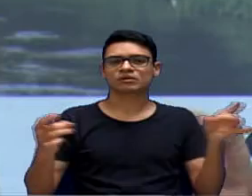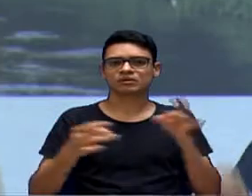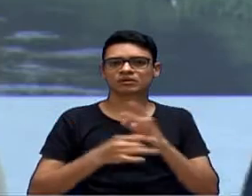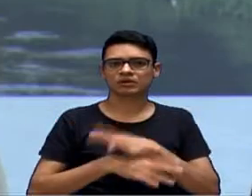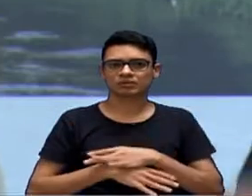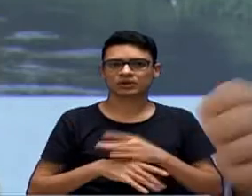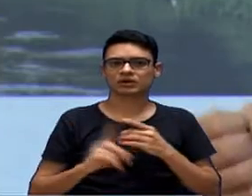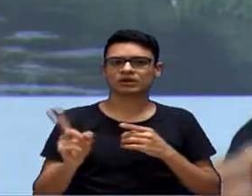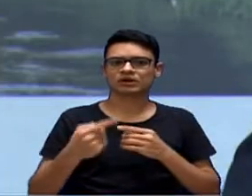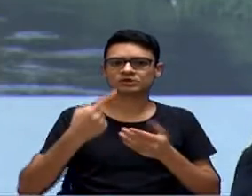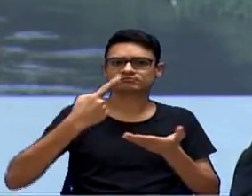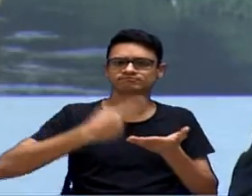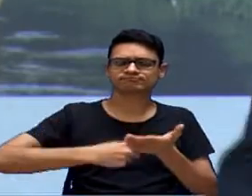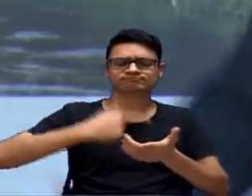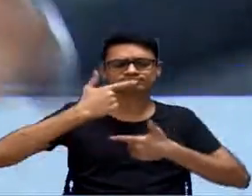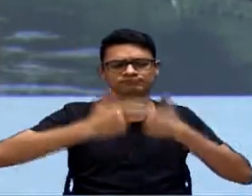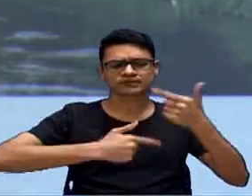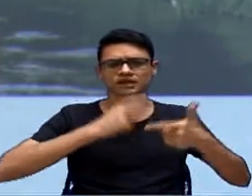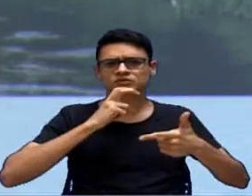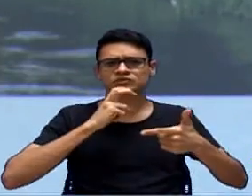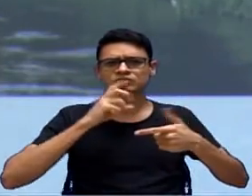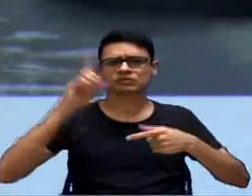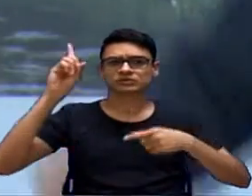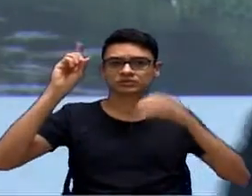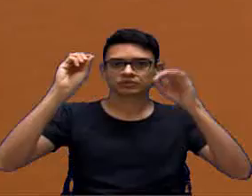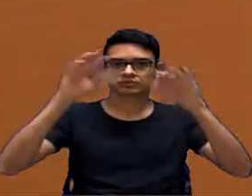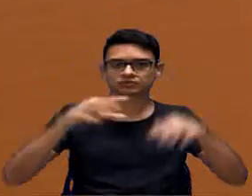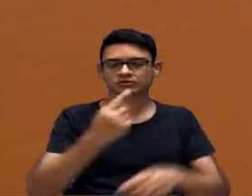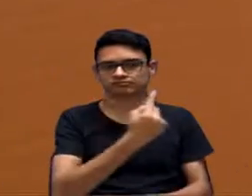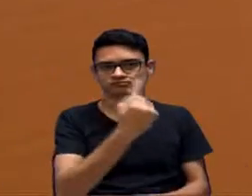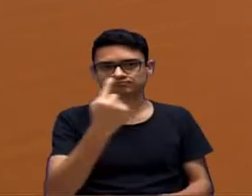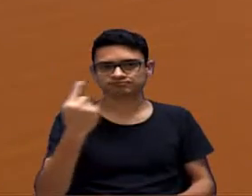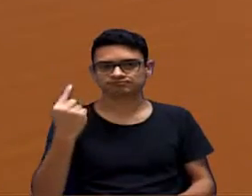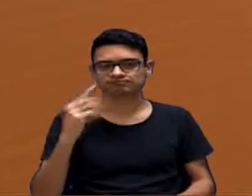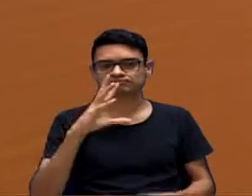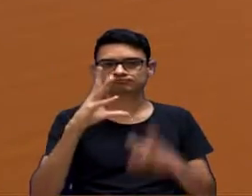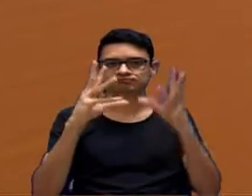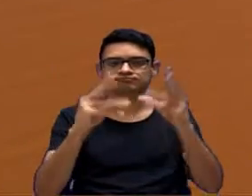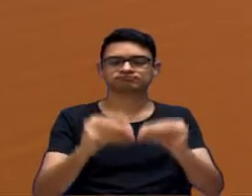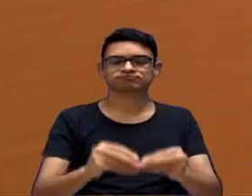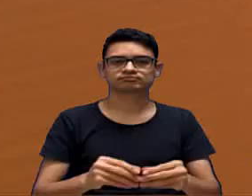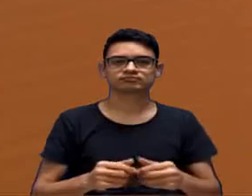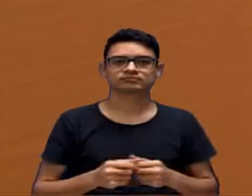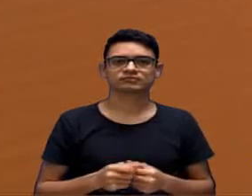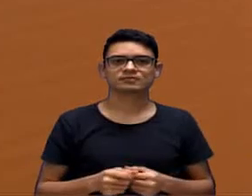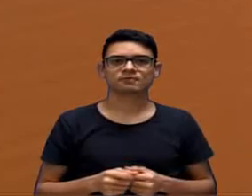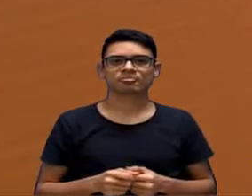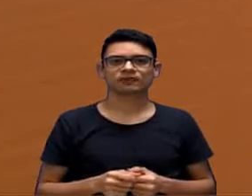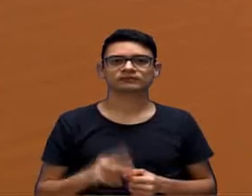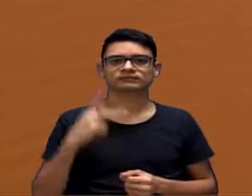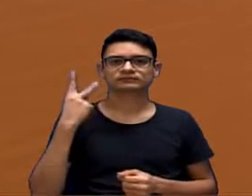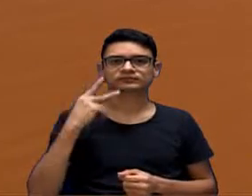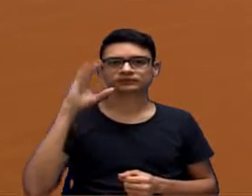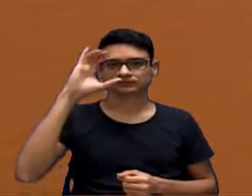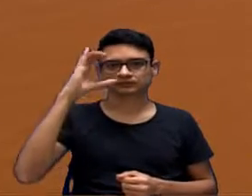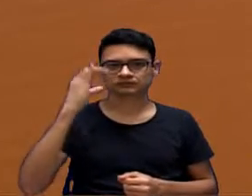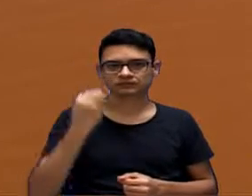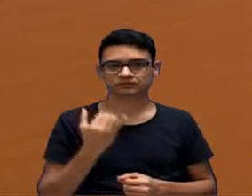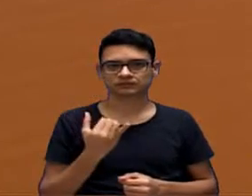É o nosso mandato trabalhando por Sorocaba e que Deus abençoe a todos. Obrigado, vereador. A vereadora Yara, por favor.